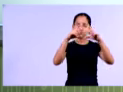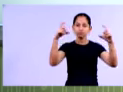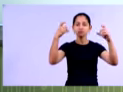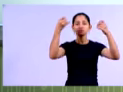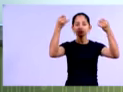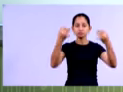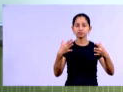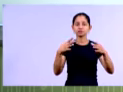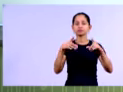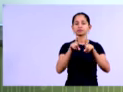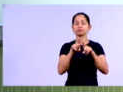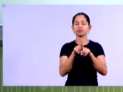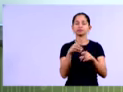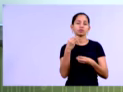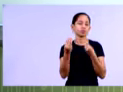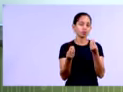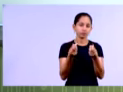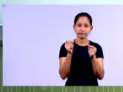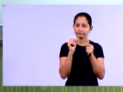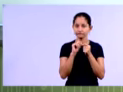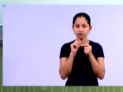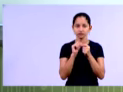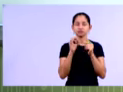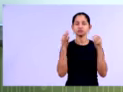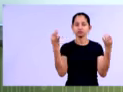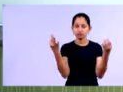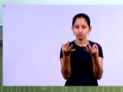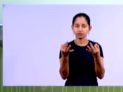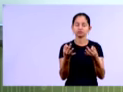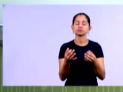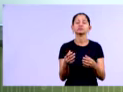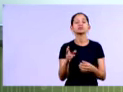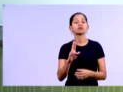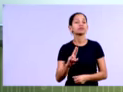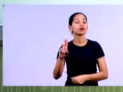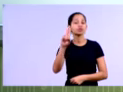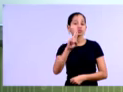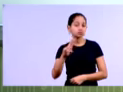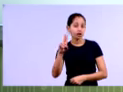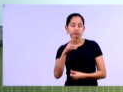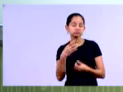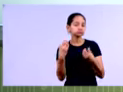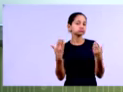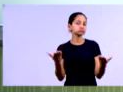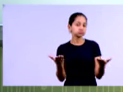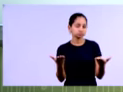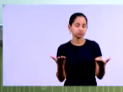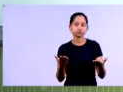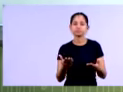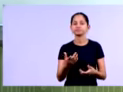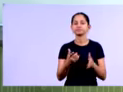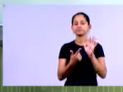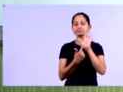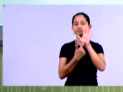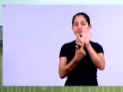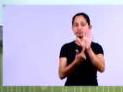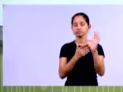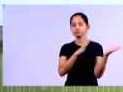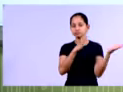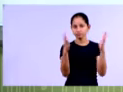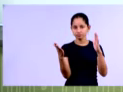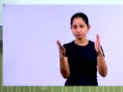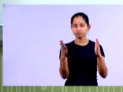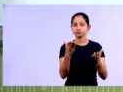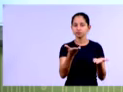esse modelo de previsão de falência, ok? Como que a gente deve utilizar o método de previsão de falência. Então vamos para slide aqui, tá, gente?